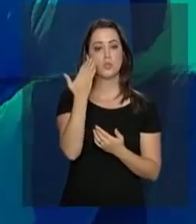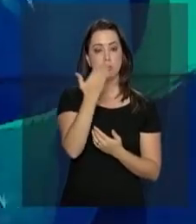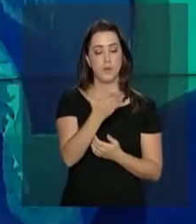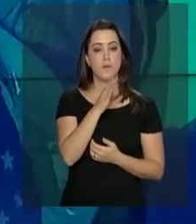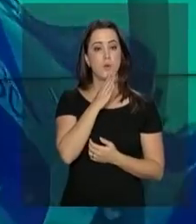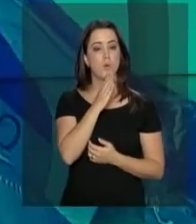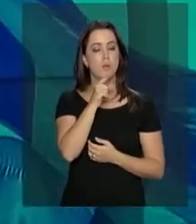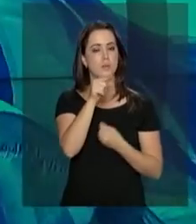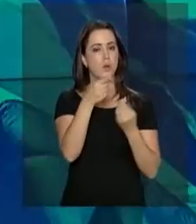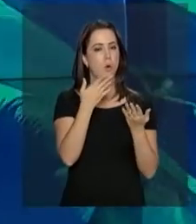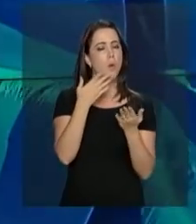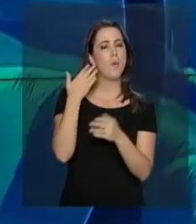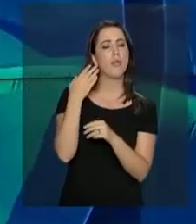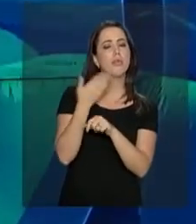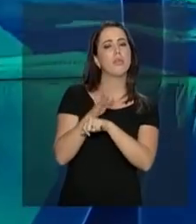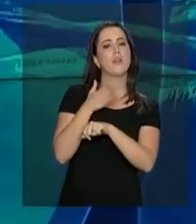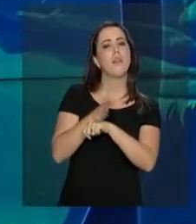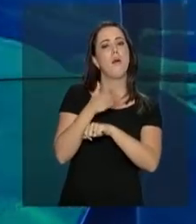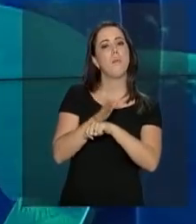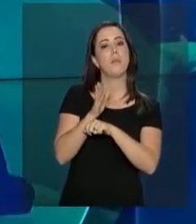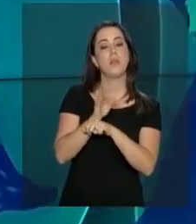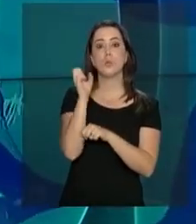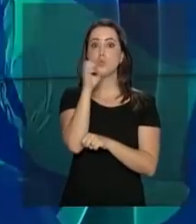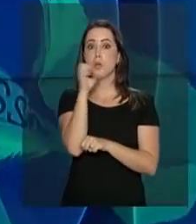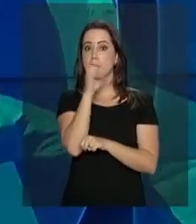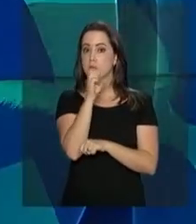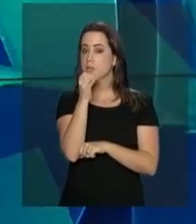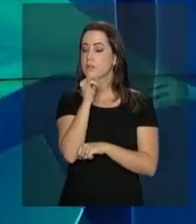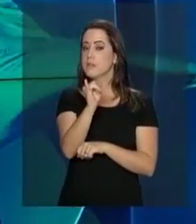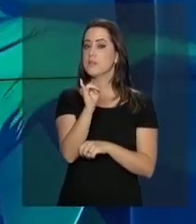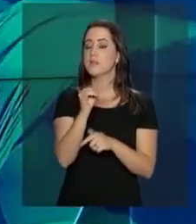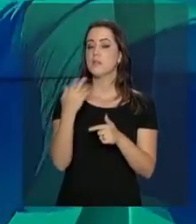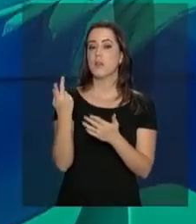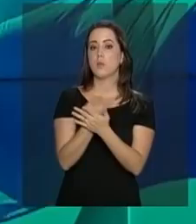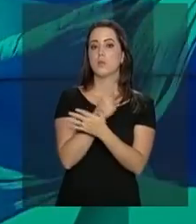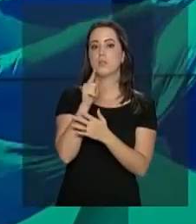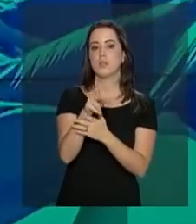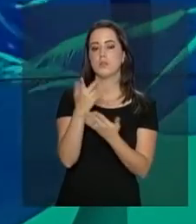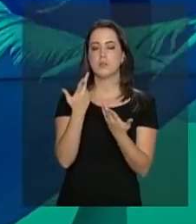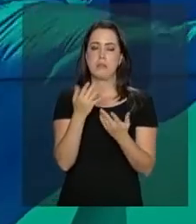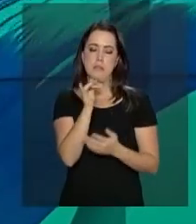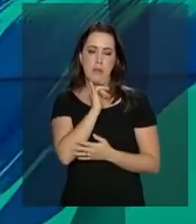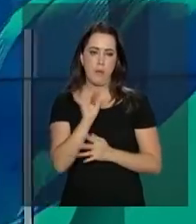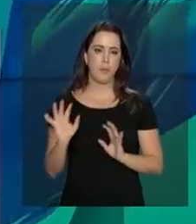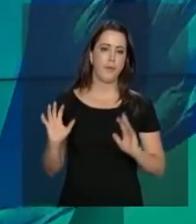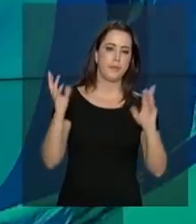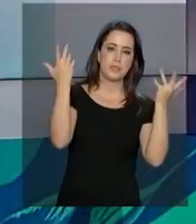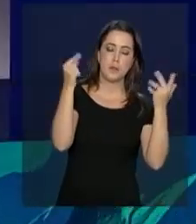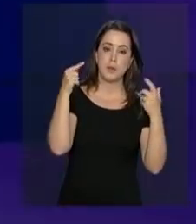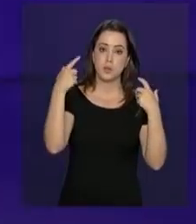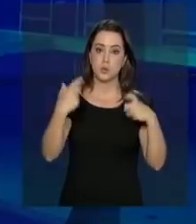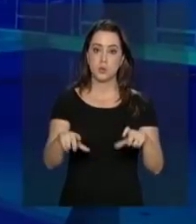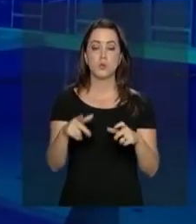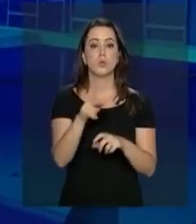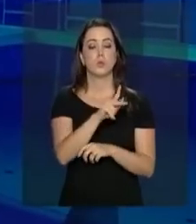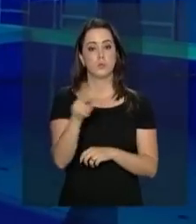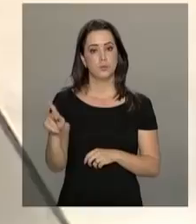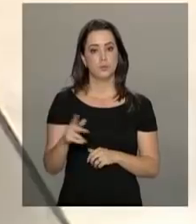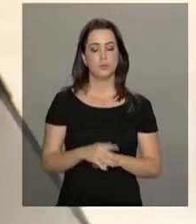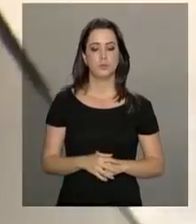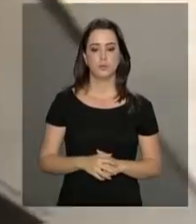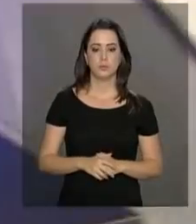desse treinamento para casos emergenciais, que podem acontecer, por exemplo, durante os eventos e cerimônias presidenciais.